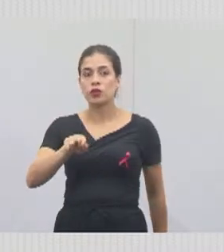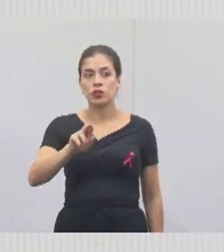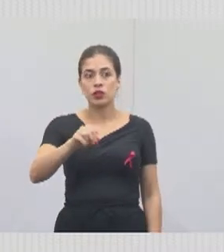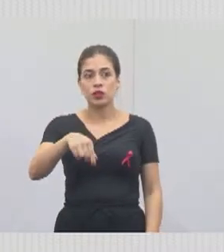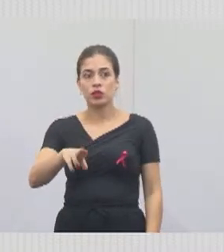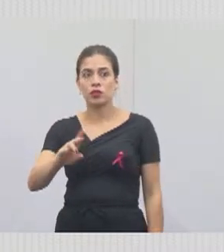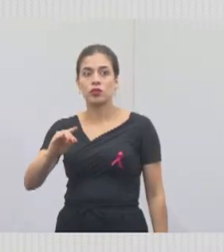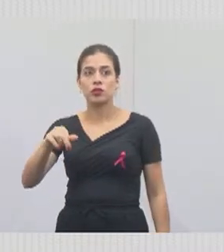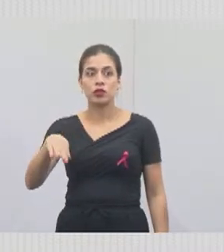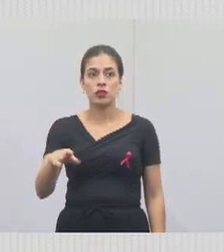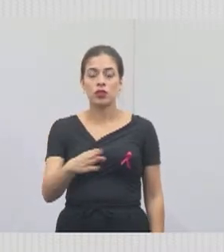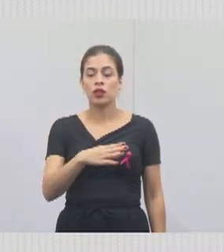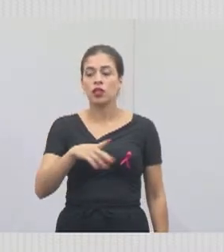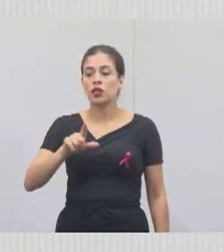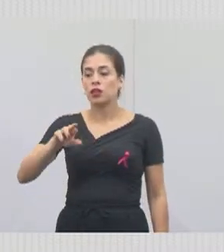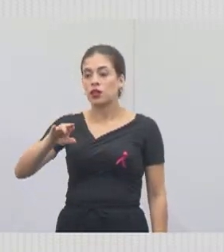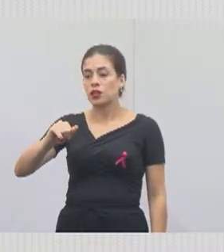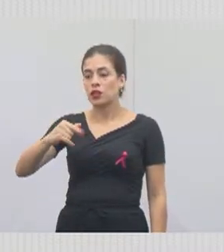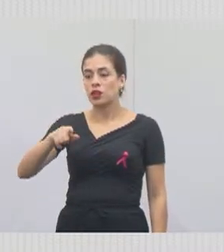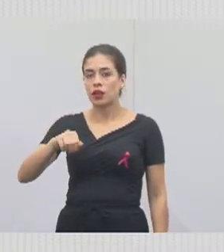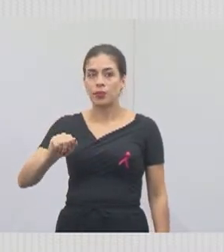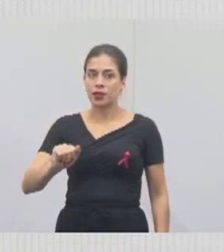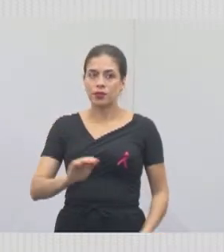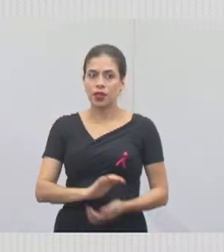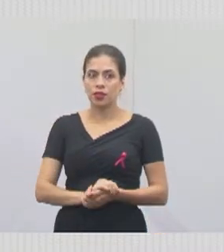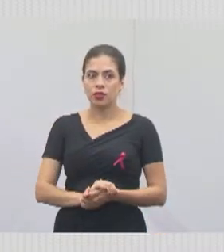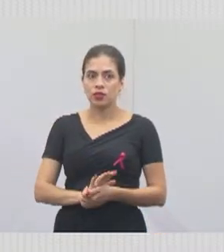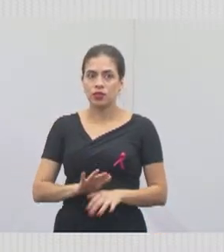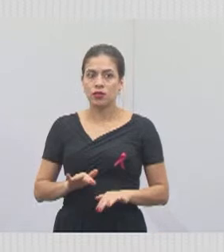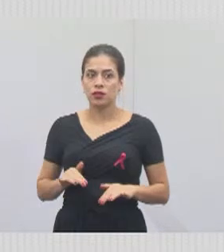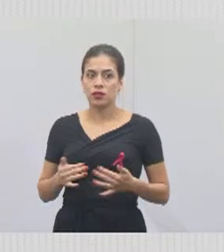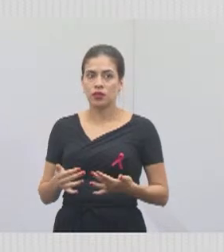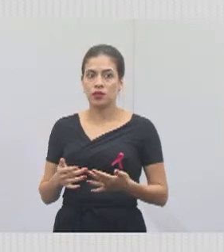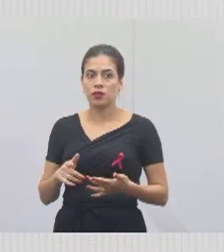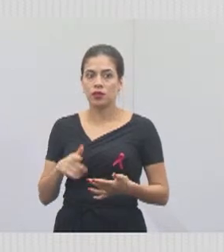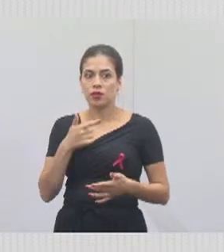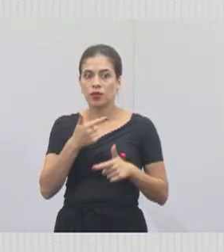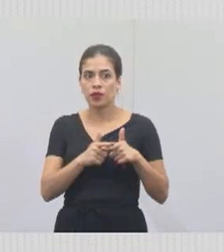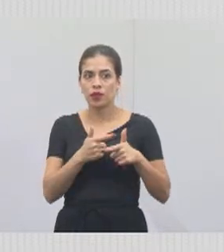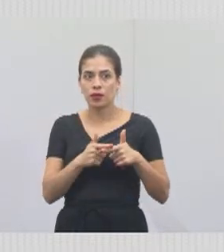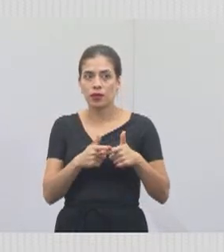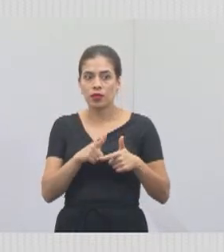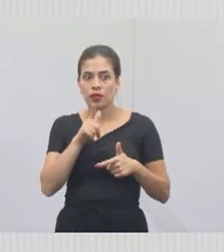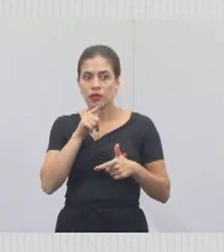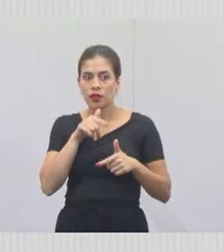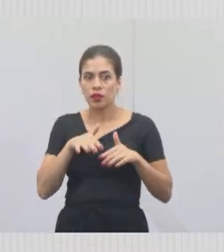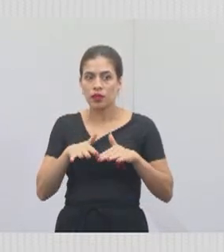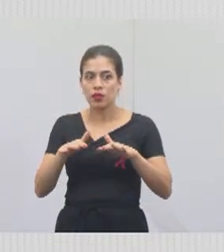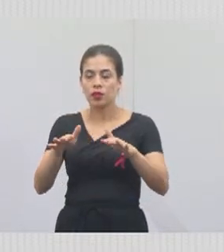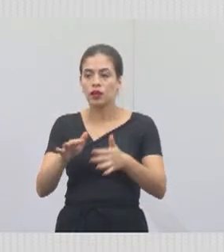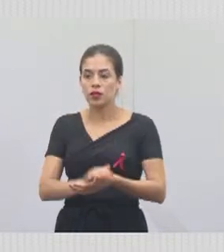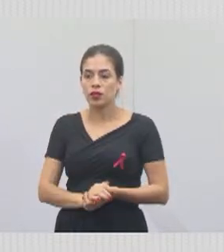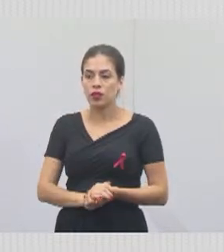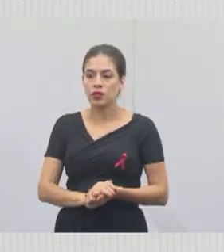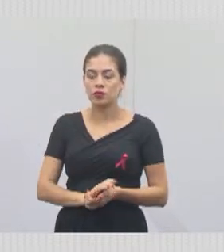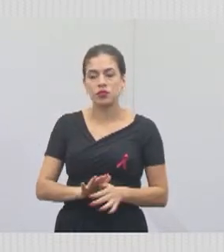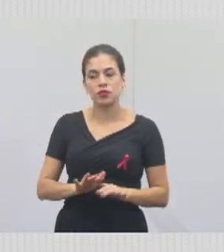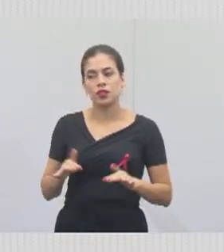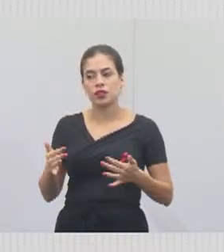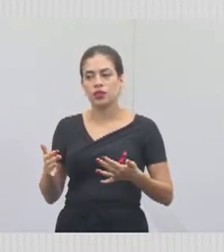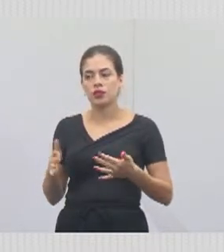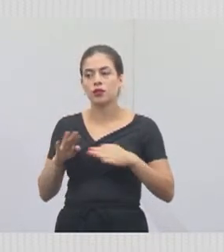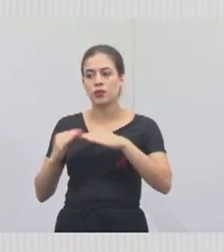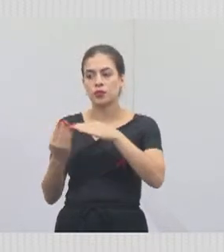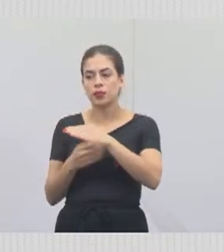uma obra de drenagem que irá resolver o problema das enchentes aqui no bairro e toda a região, em todos os bairros lindeiros aqui.